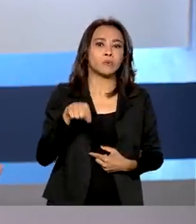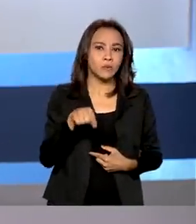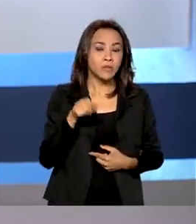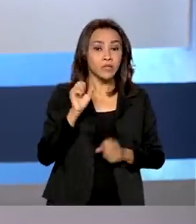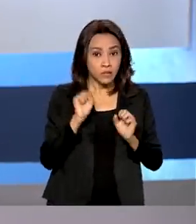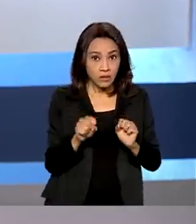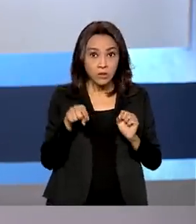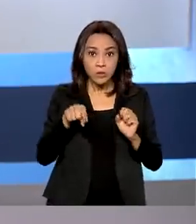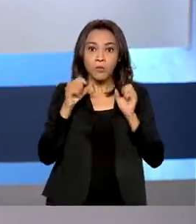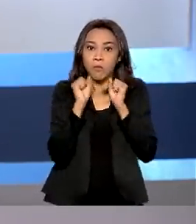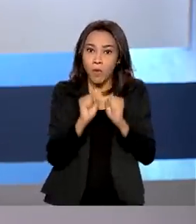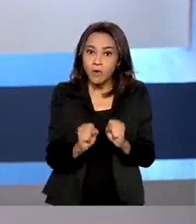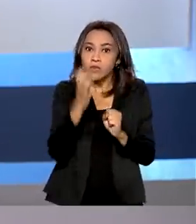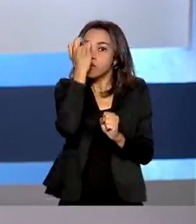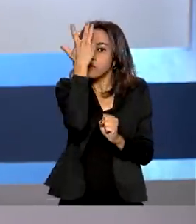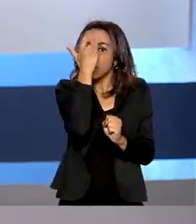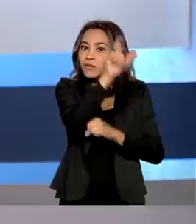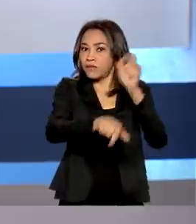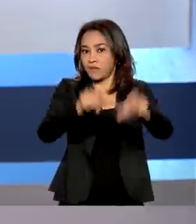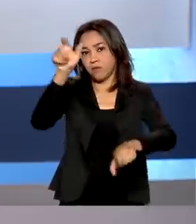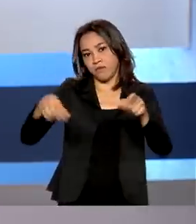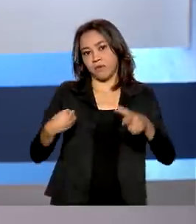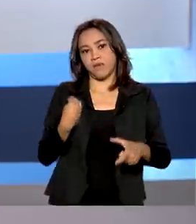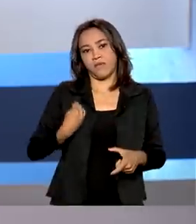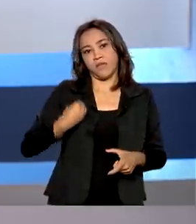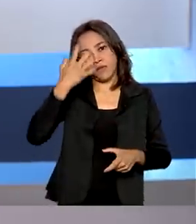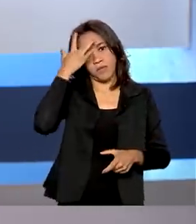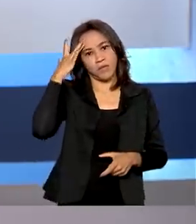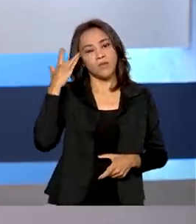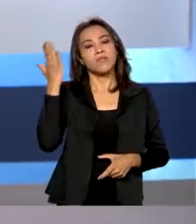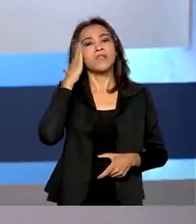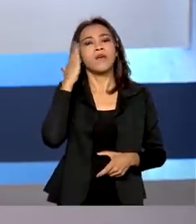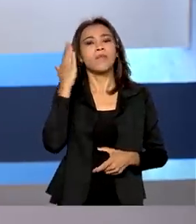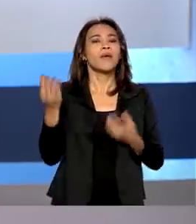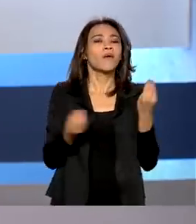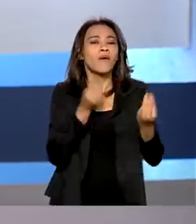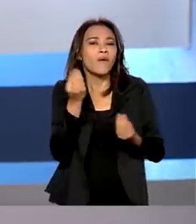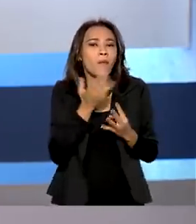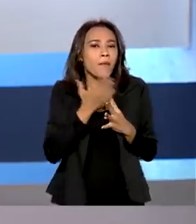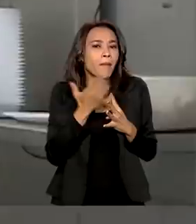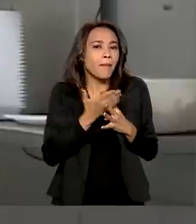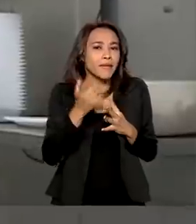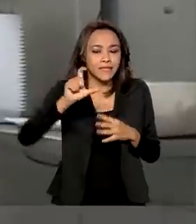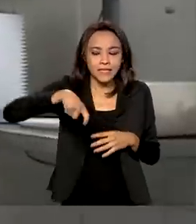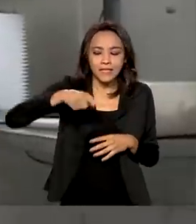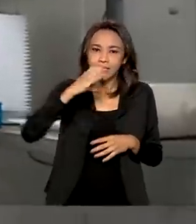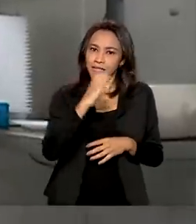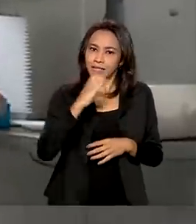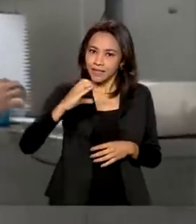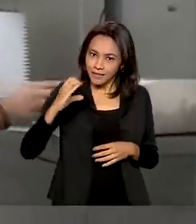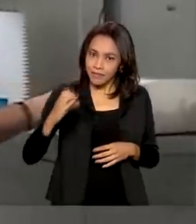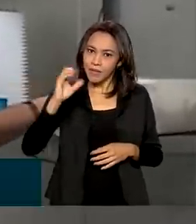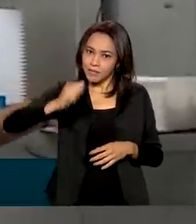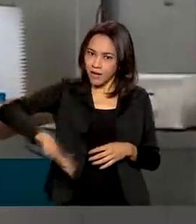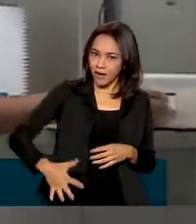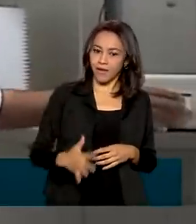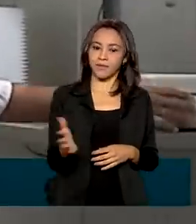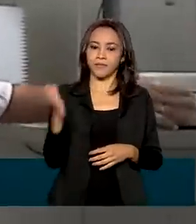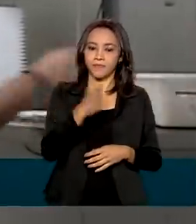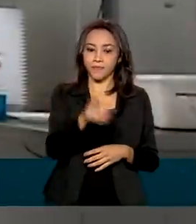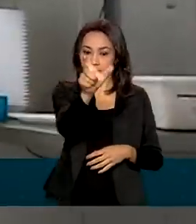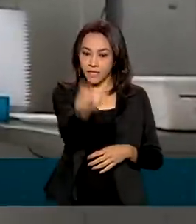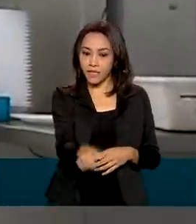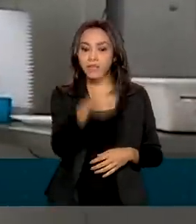o que pode facilitar a vida das pessoas com opções de crédito mais baratas. Dono de um restaurante em